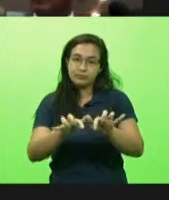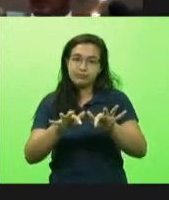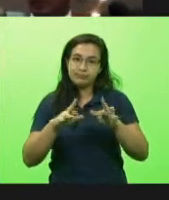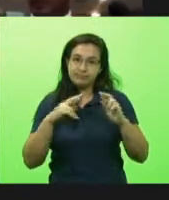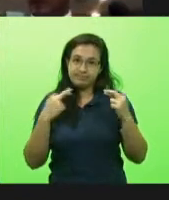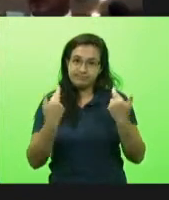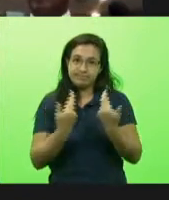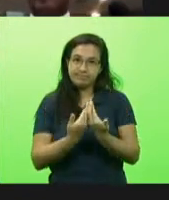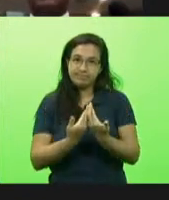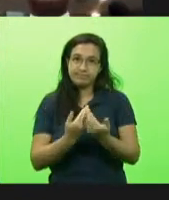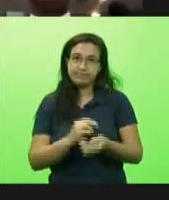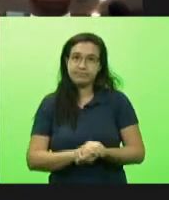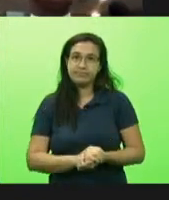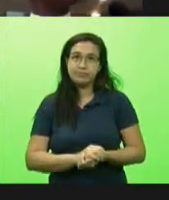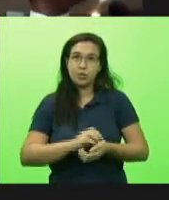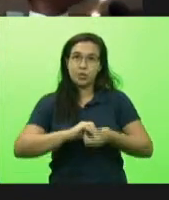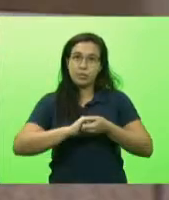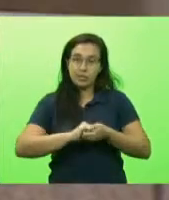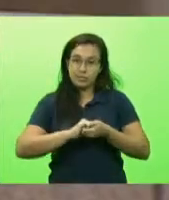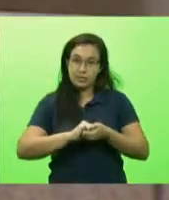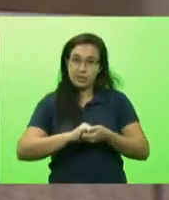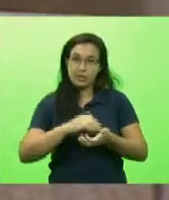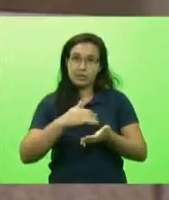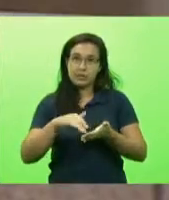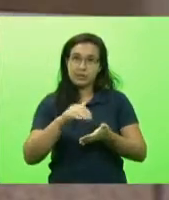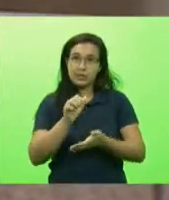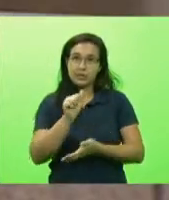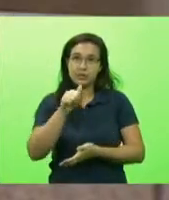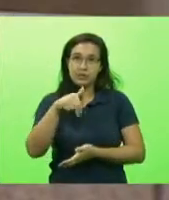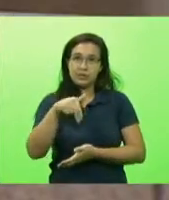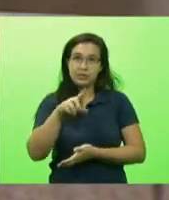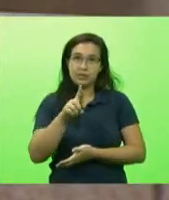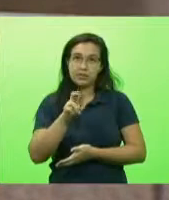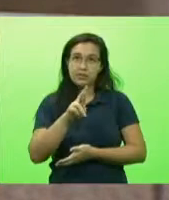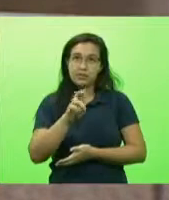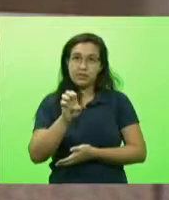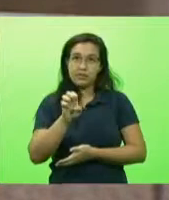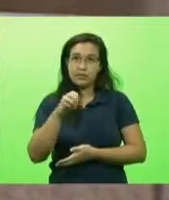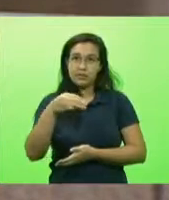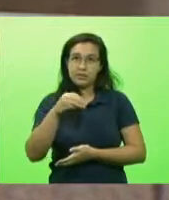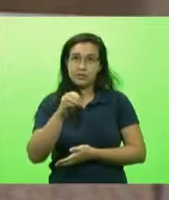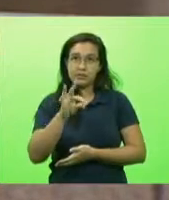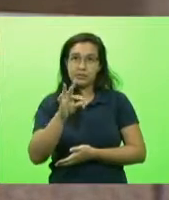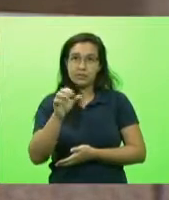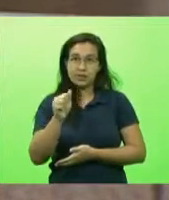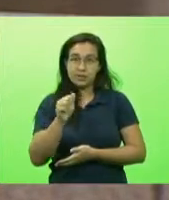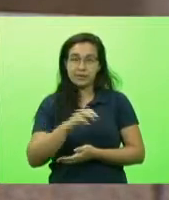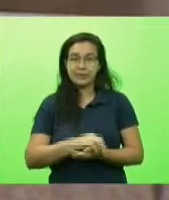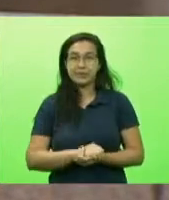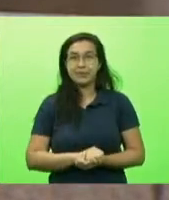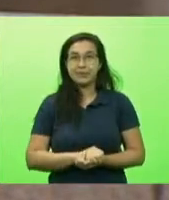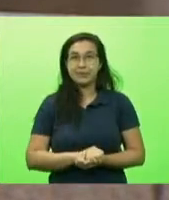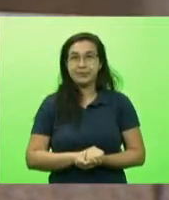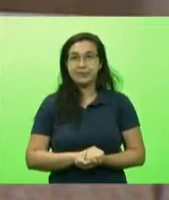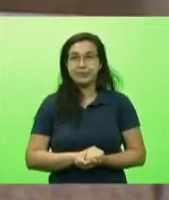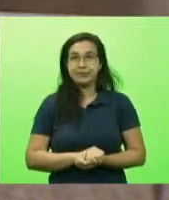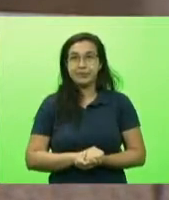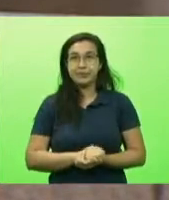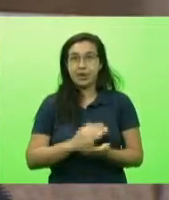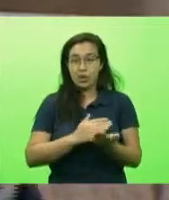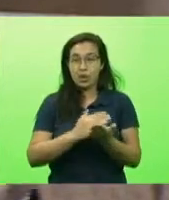aliás o secretário André Mota ao secretário estadual de saúde eu gostaria inicialmente secretário